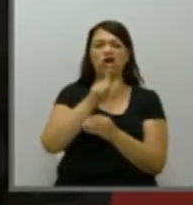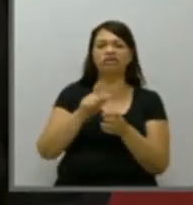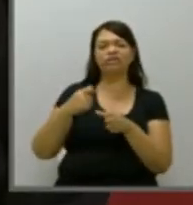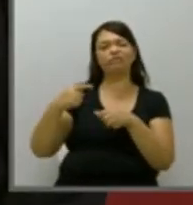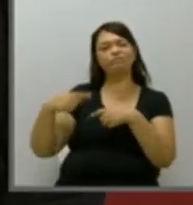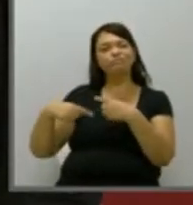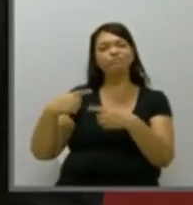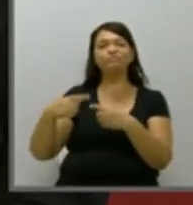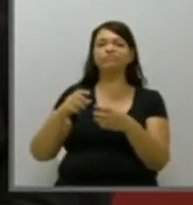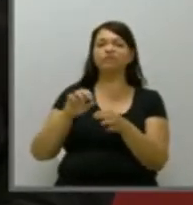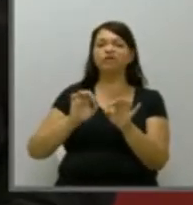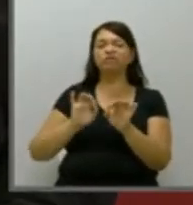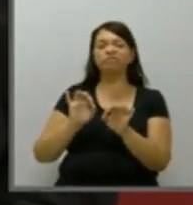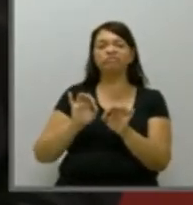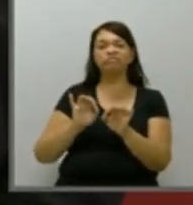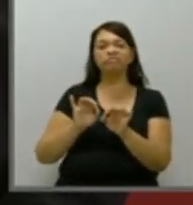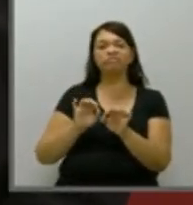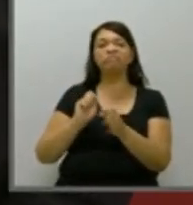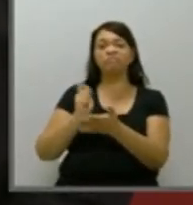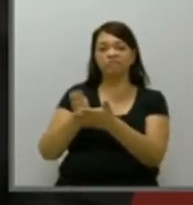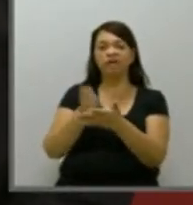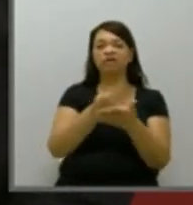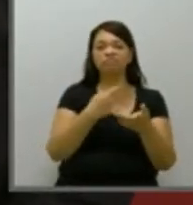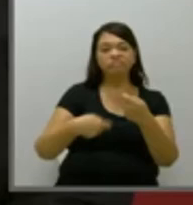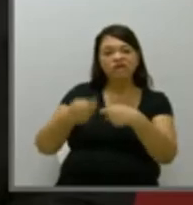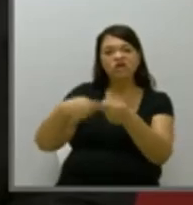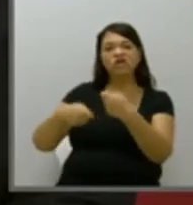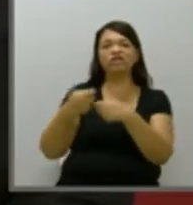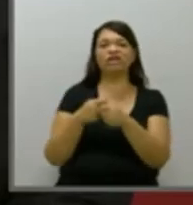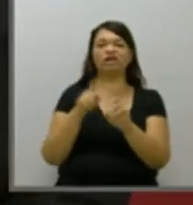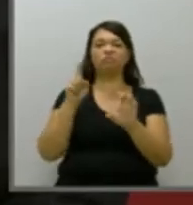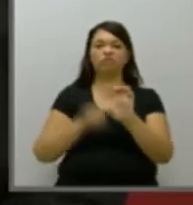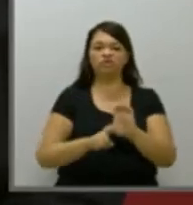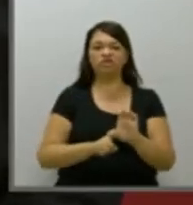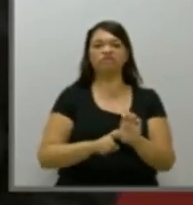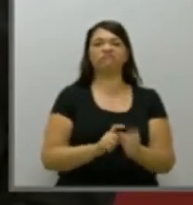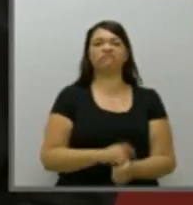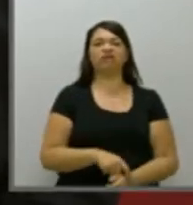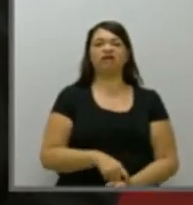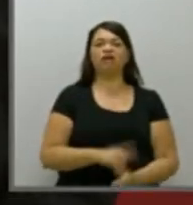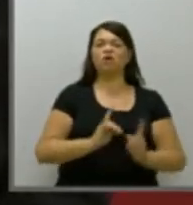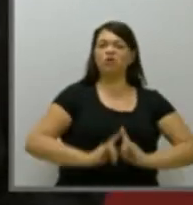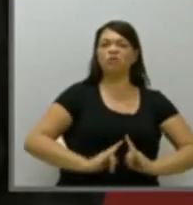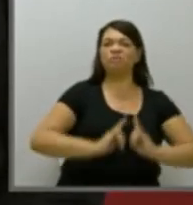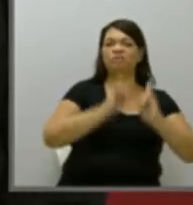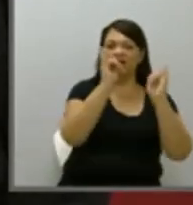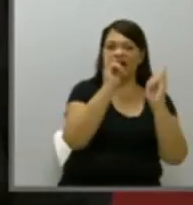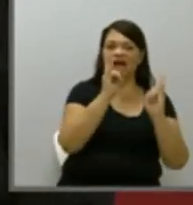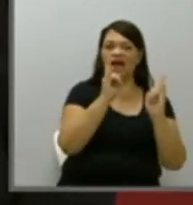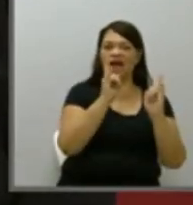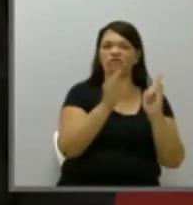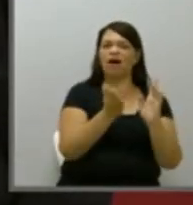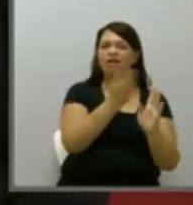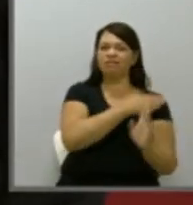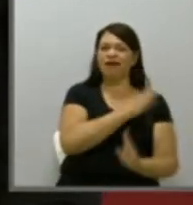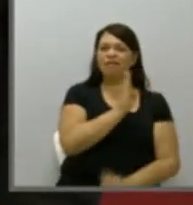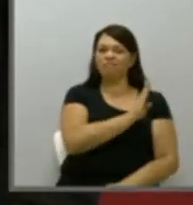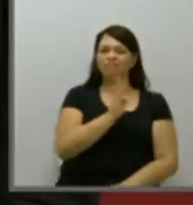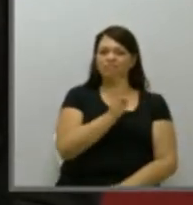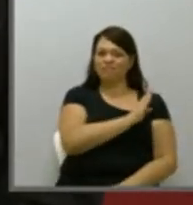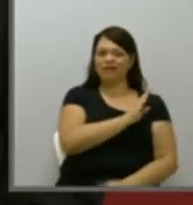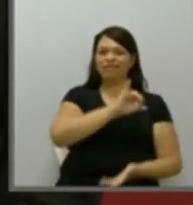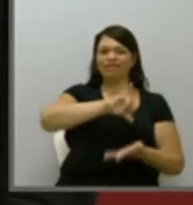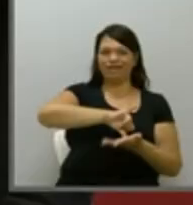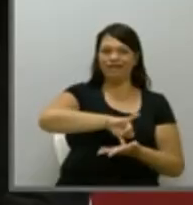Negociamos as dívidas. Aquele prédio que foi construído na quadra atrás do Banco do Brasil, ali no centro,